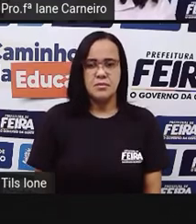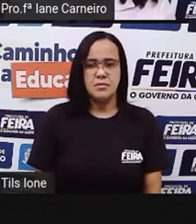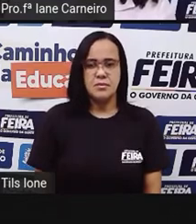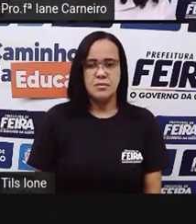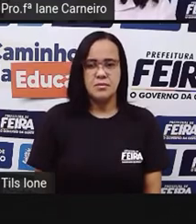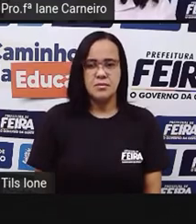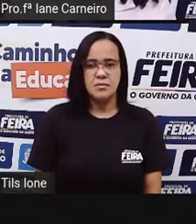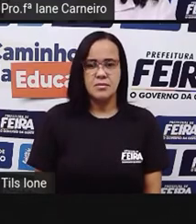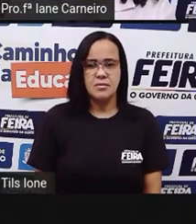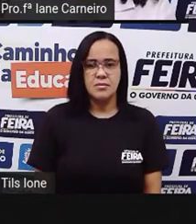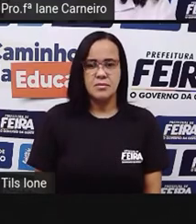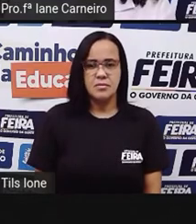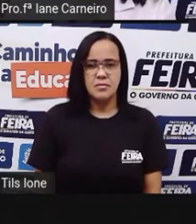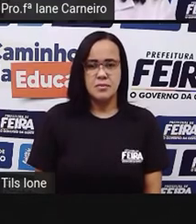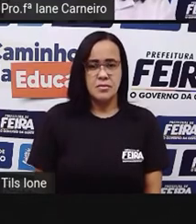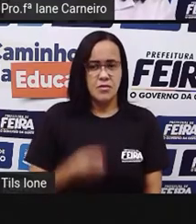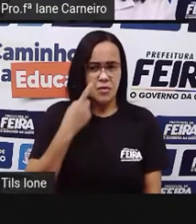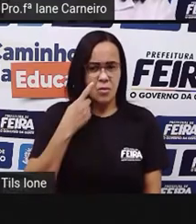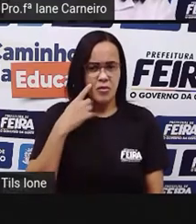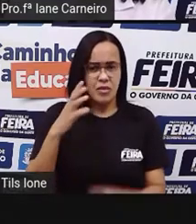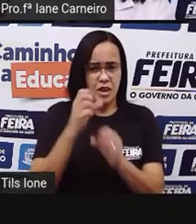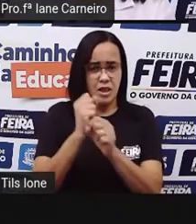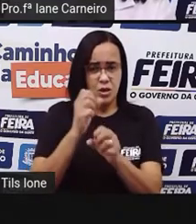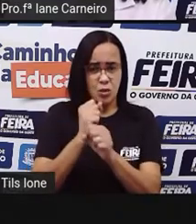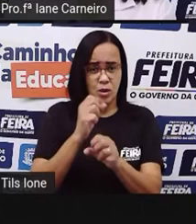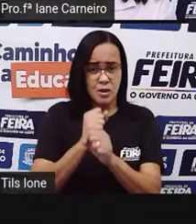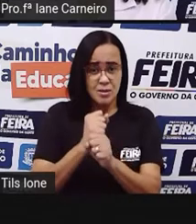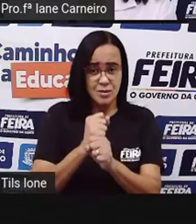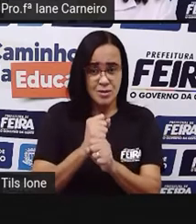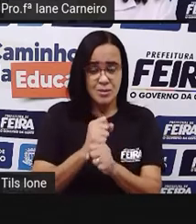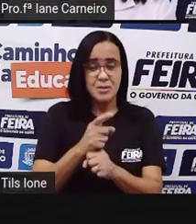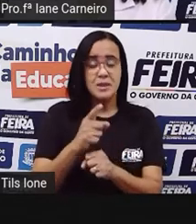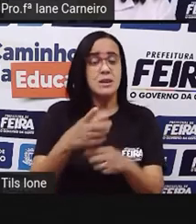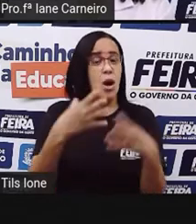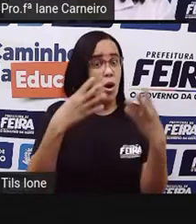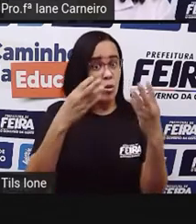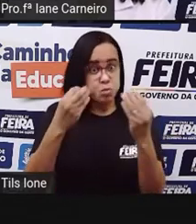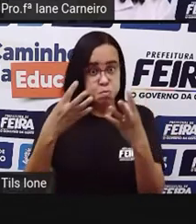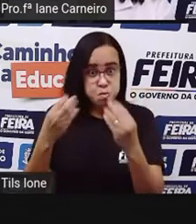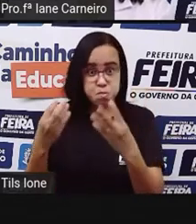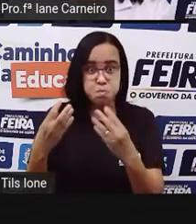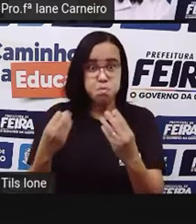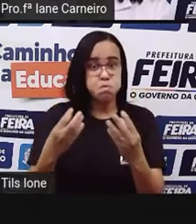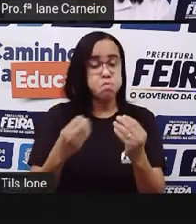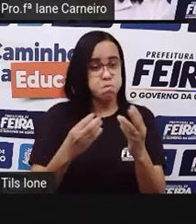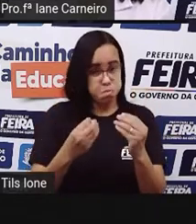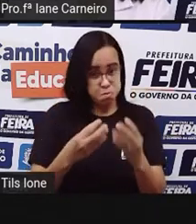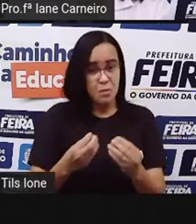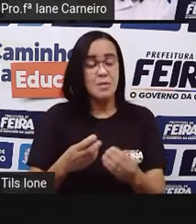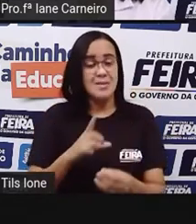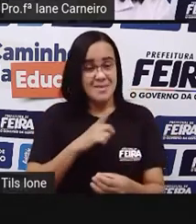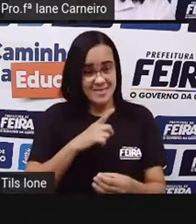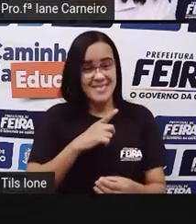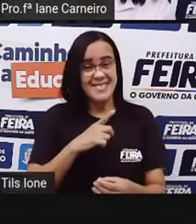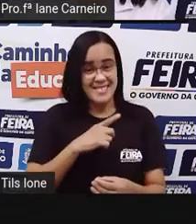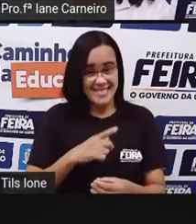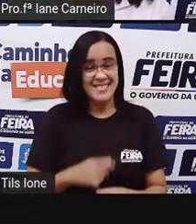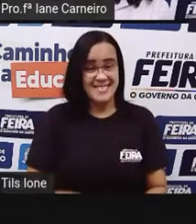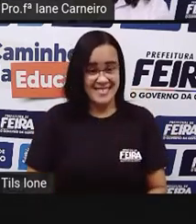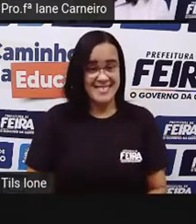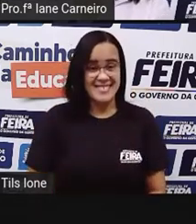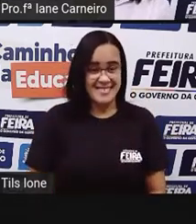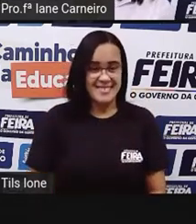Acabamos o jogo. Vamos ver a pontuação? Olha quanta pontuação nós fizemos. Bem alta, né?